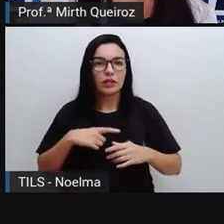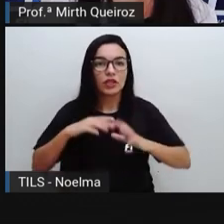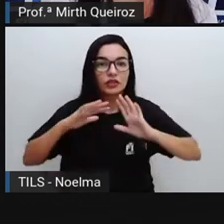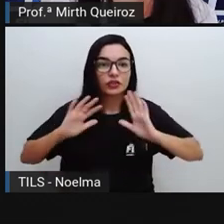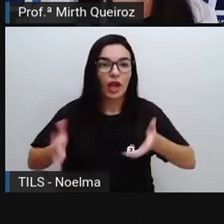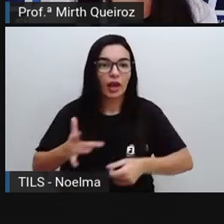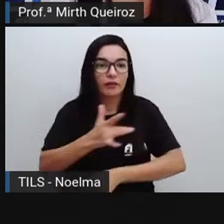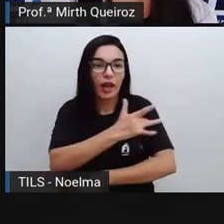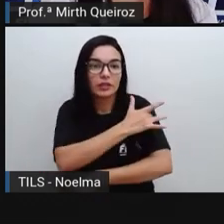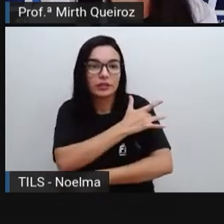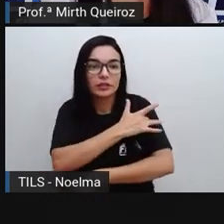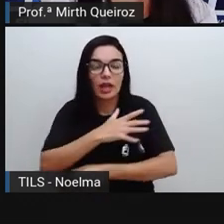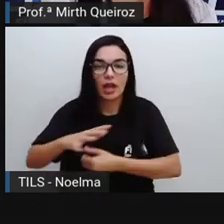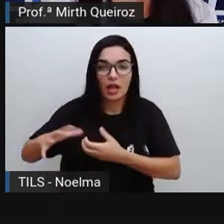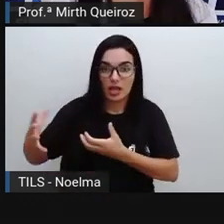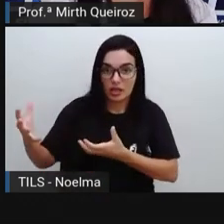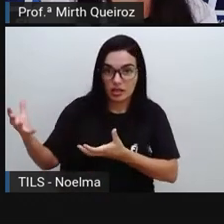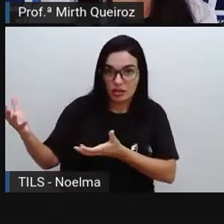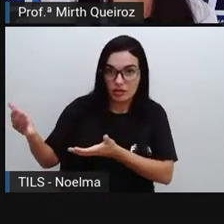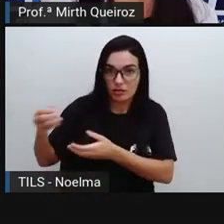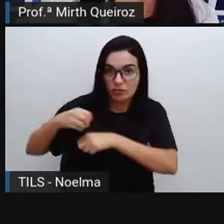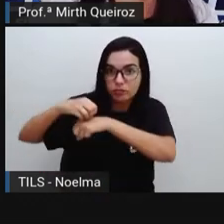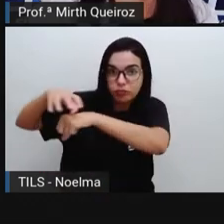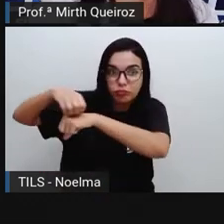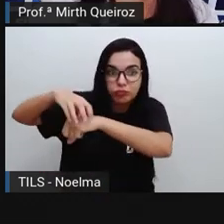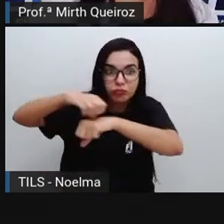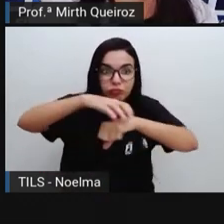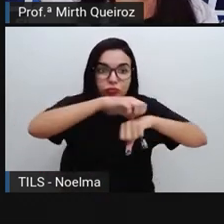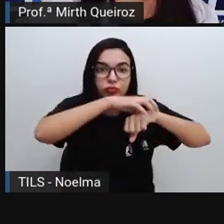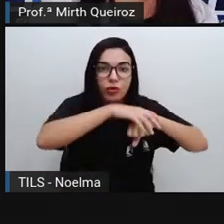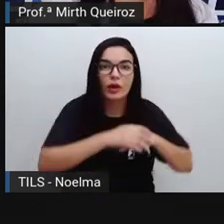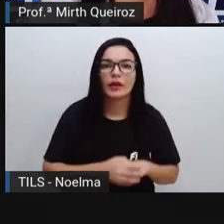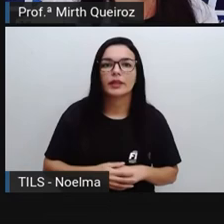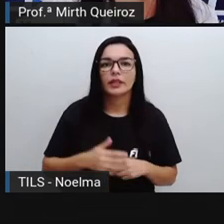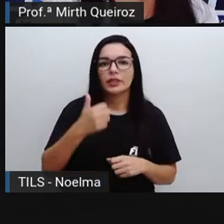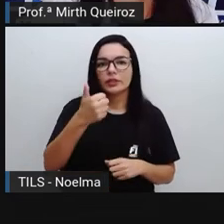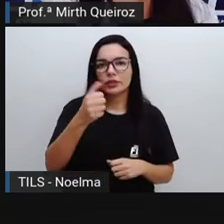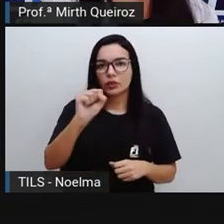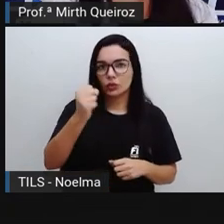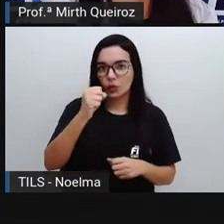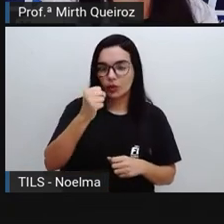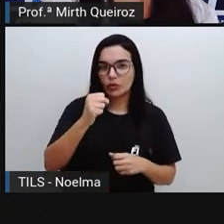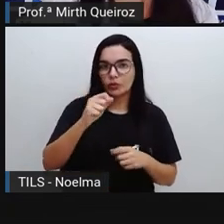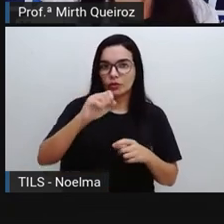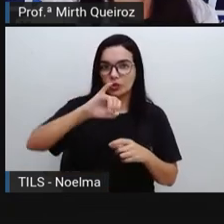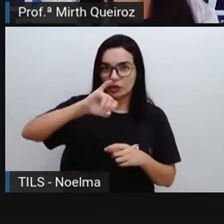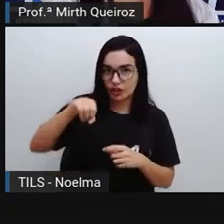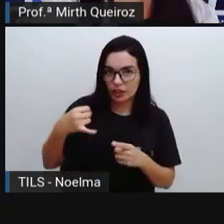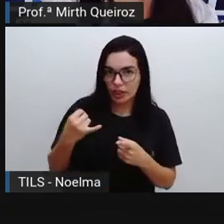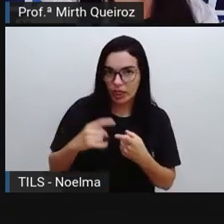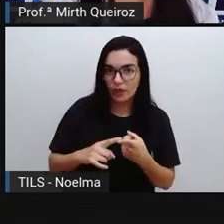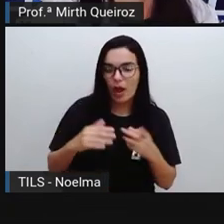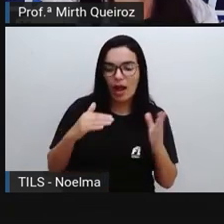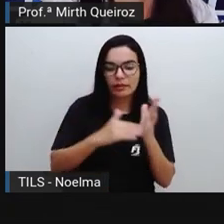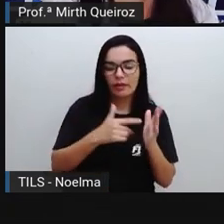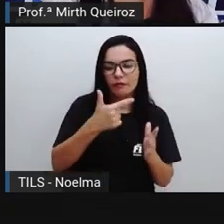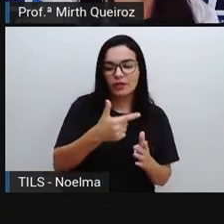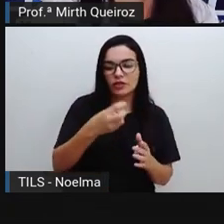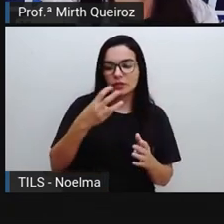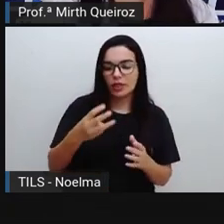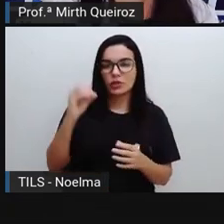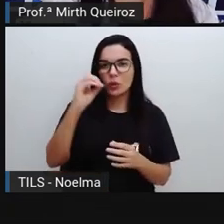de janeiro, né? A 23 de outubro de 2021.